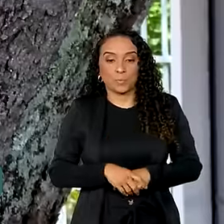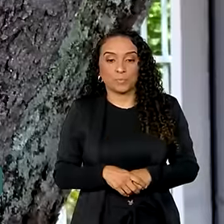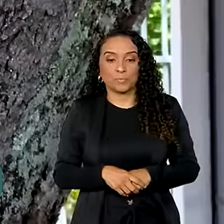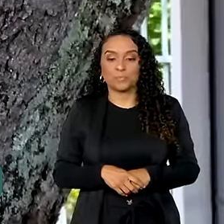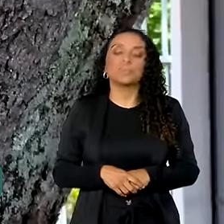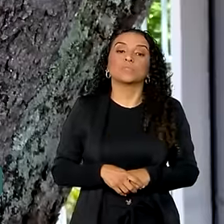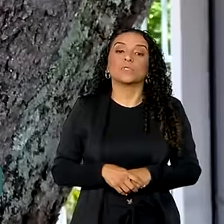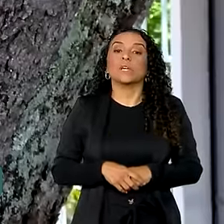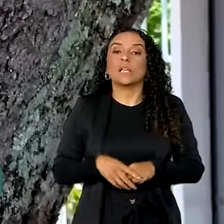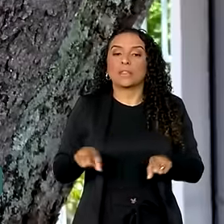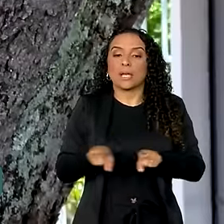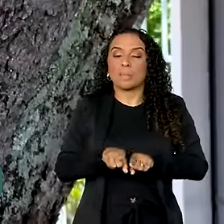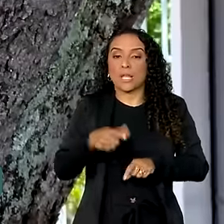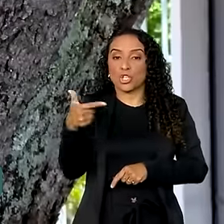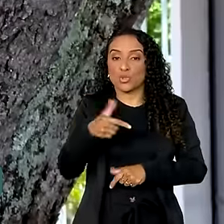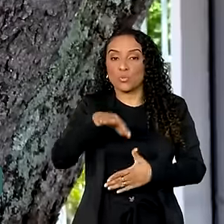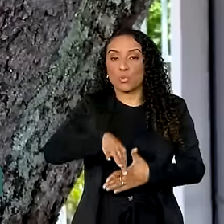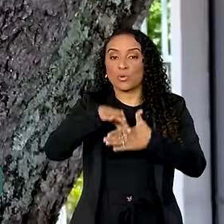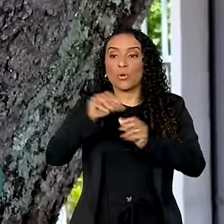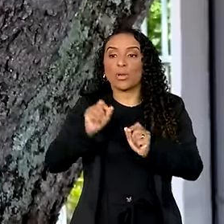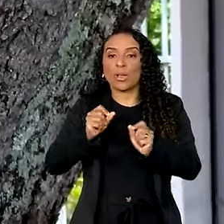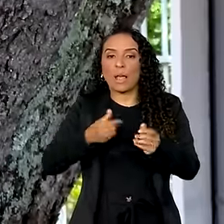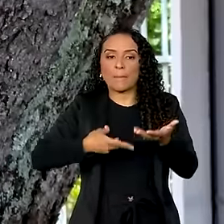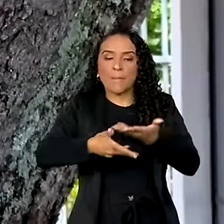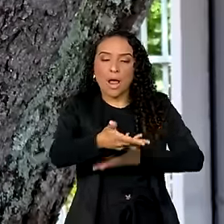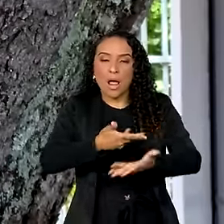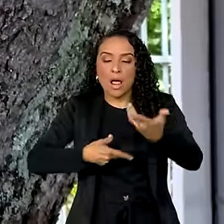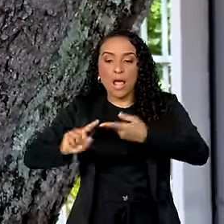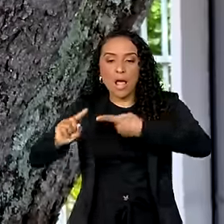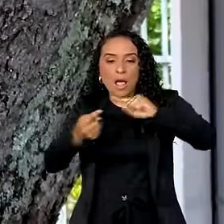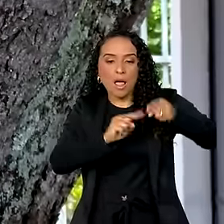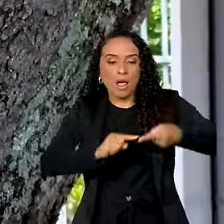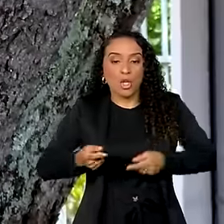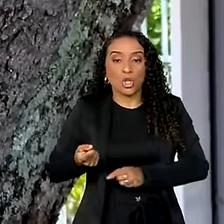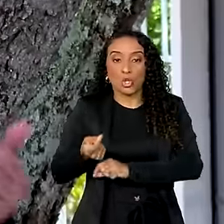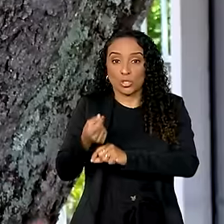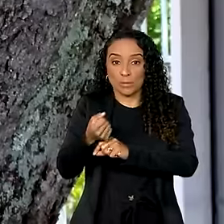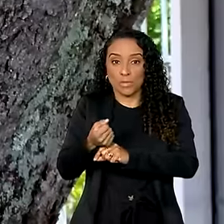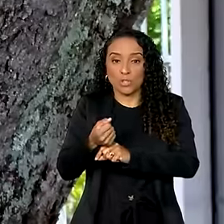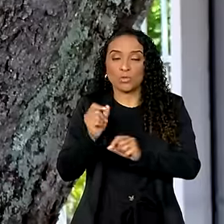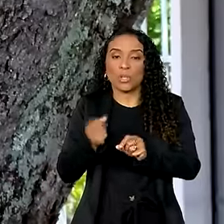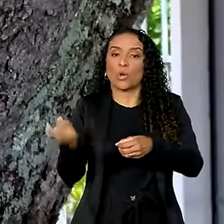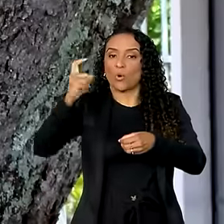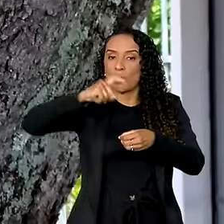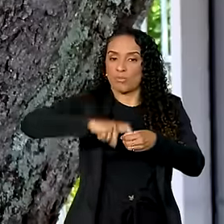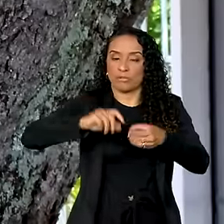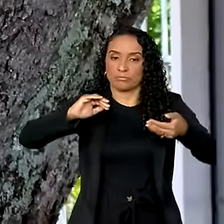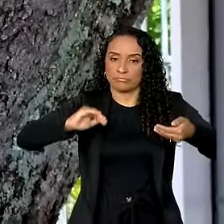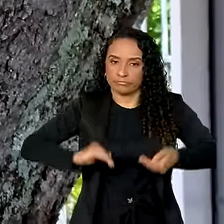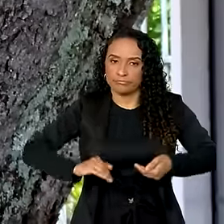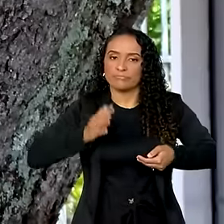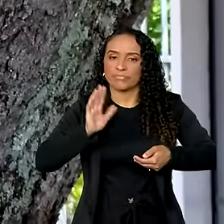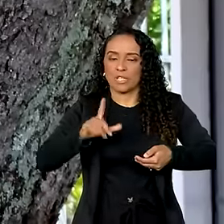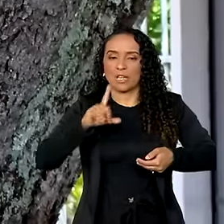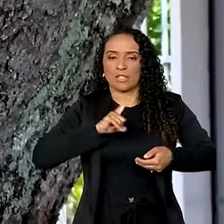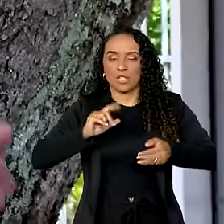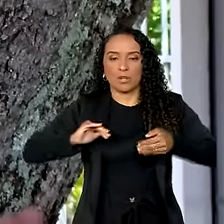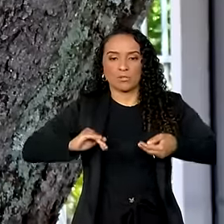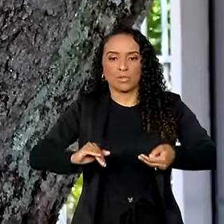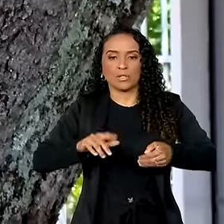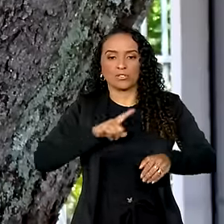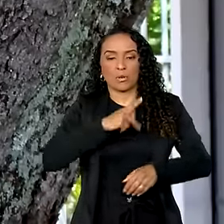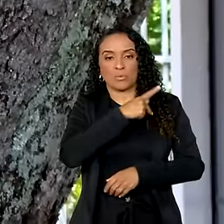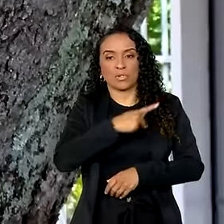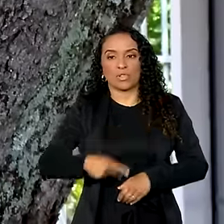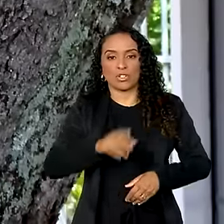A segunda prioridade nossa é a tramitação de todo o debate do orçamento, com a retomada do Congresso, já temos conversa com o presidente